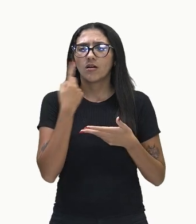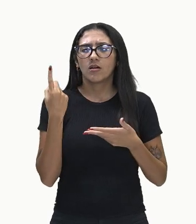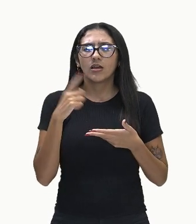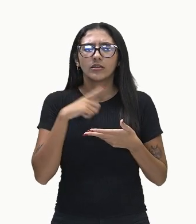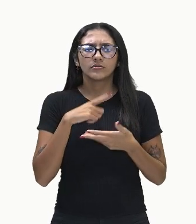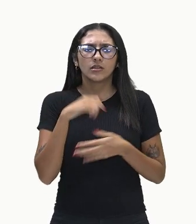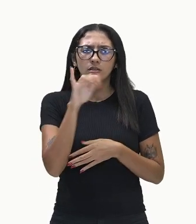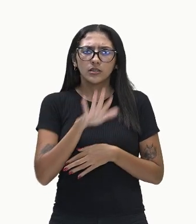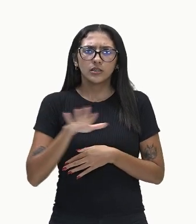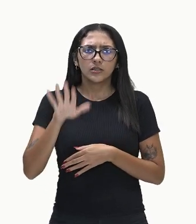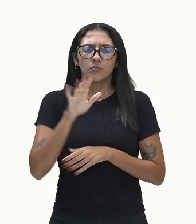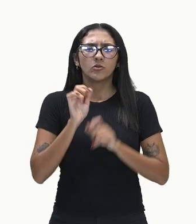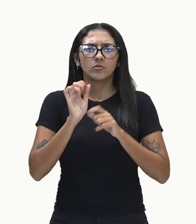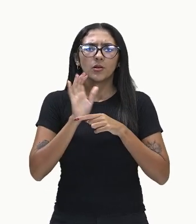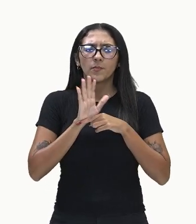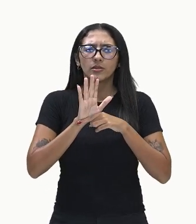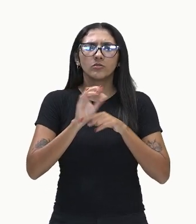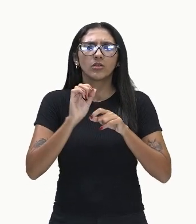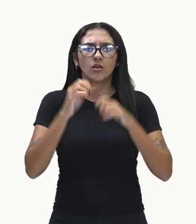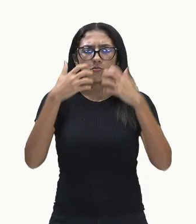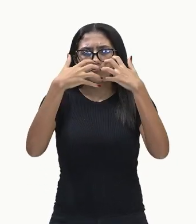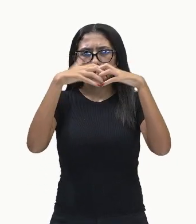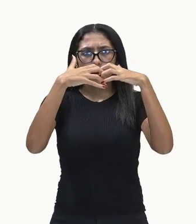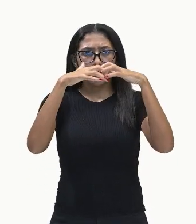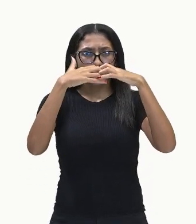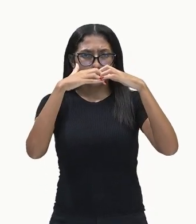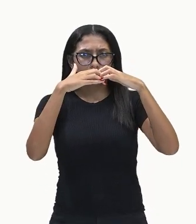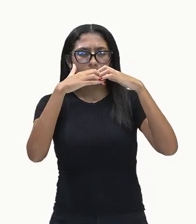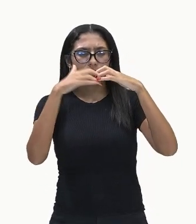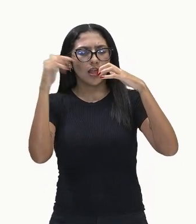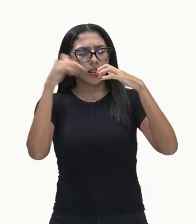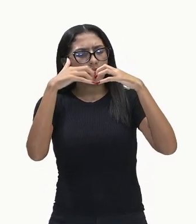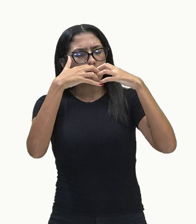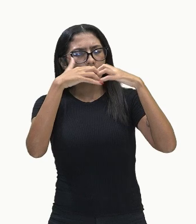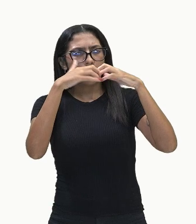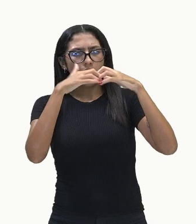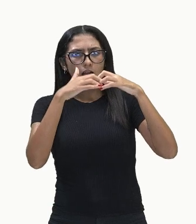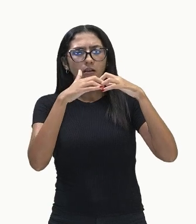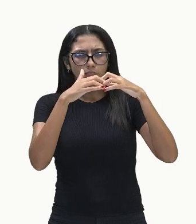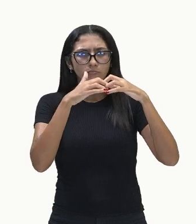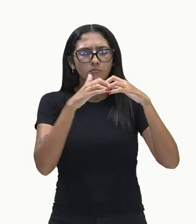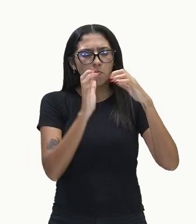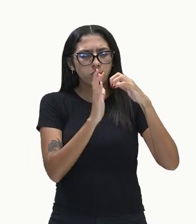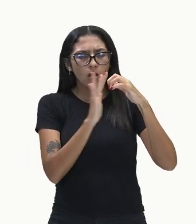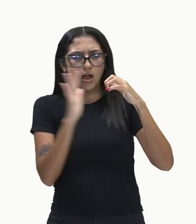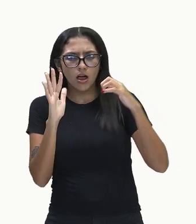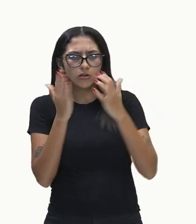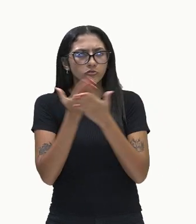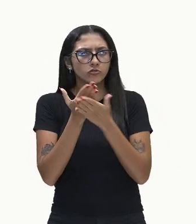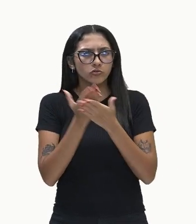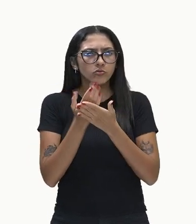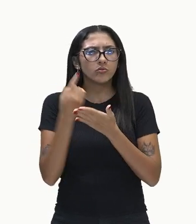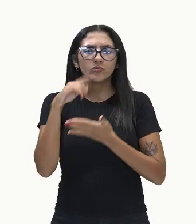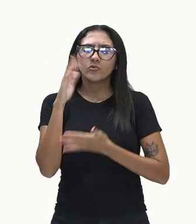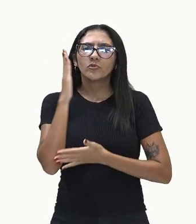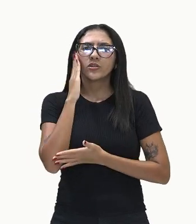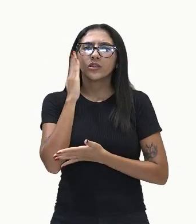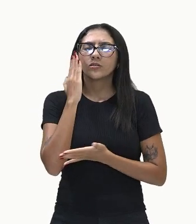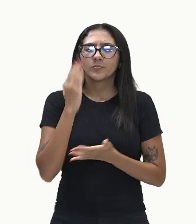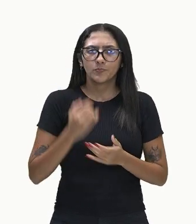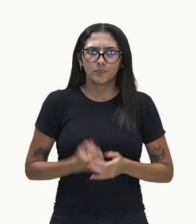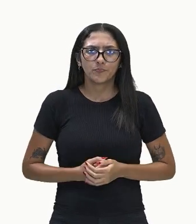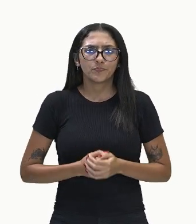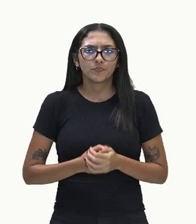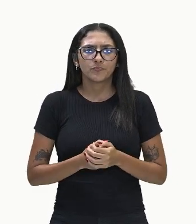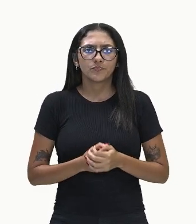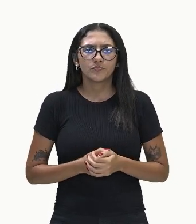imagem representando um cérebro. E no decorrer da aula, você vai entender por quê que,